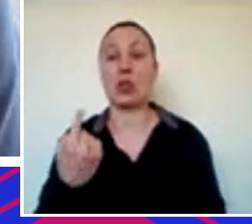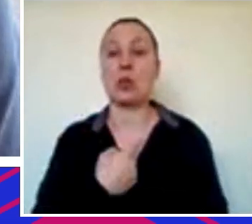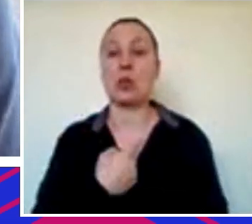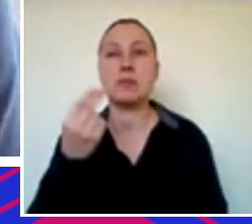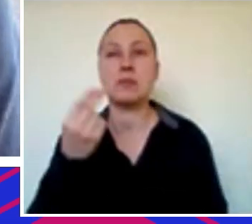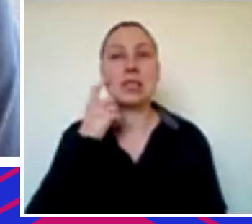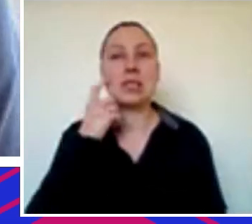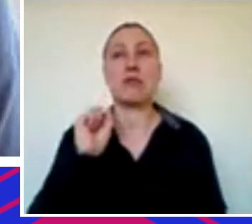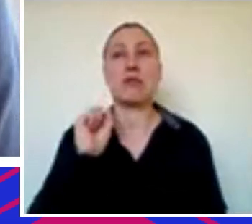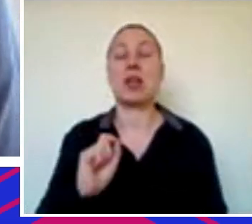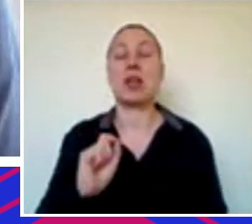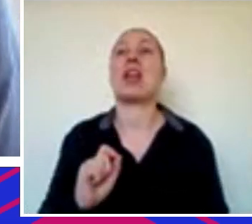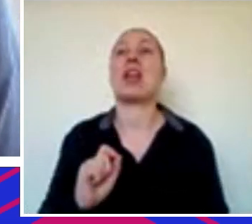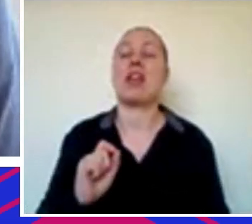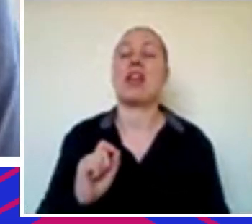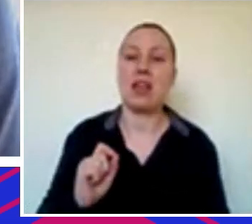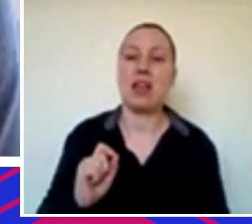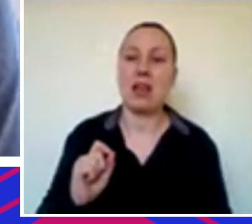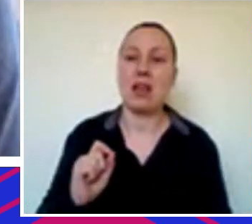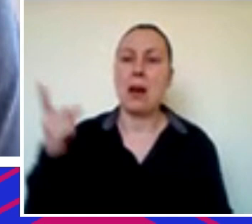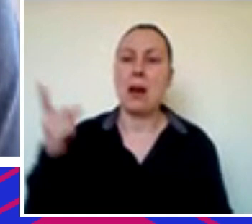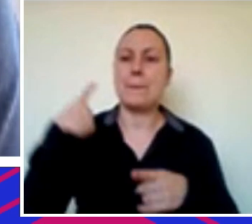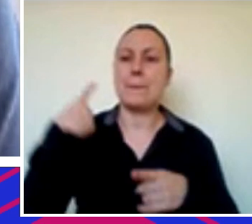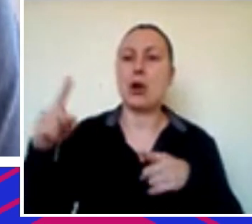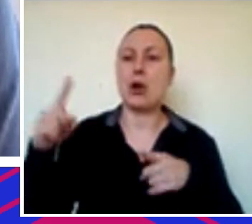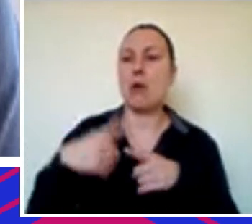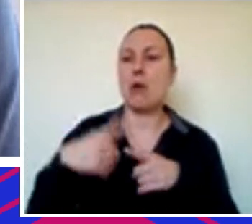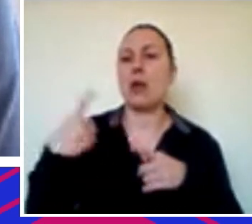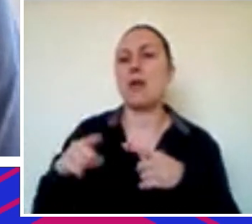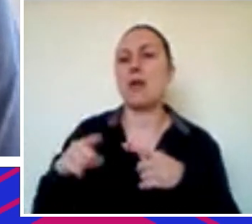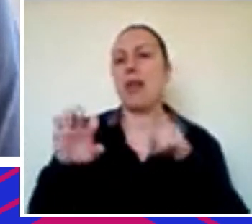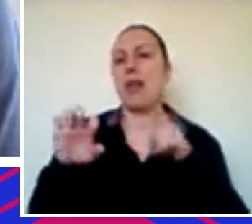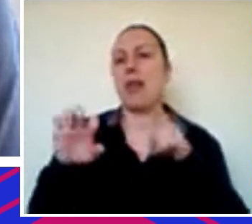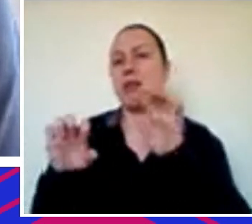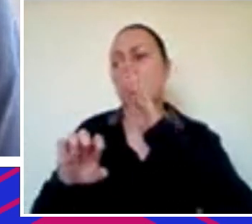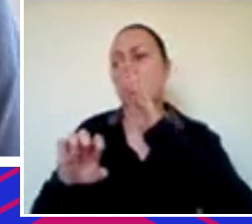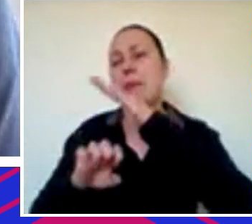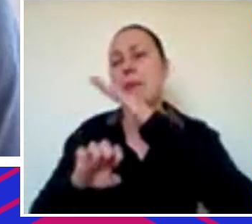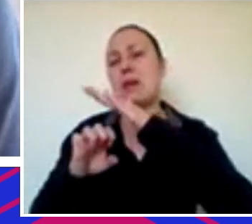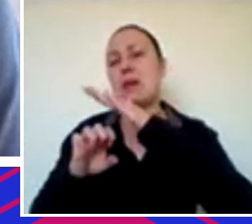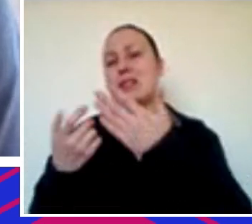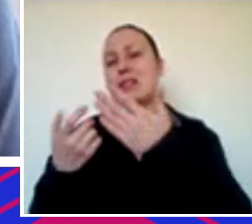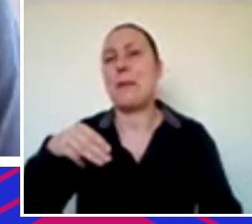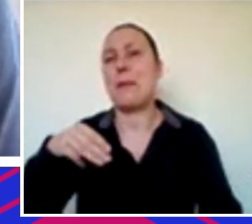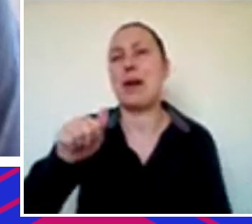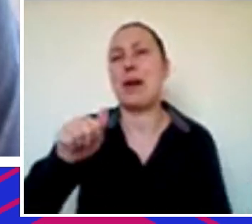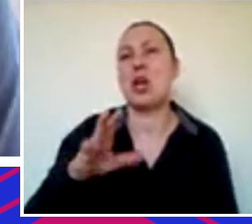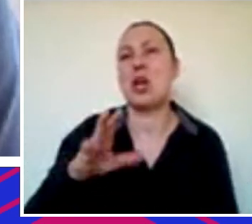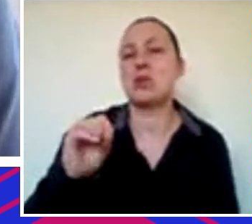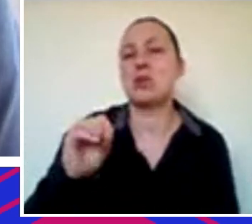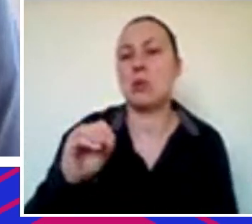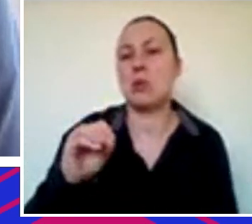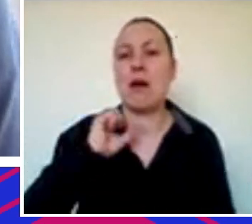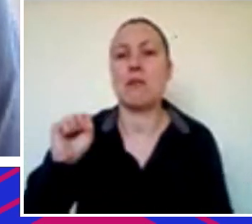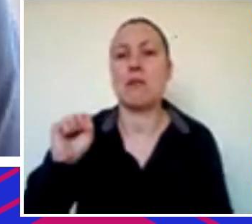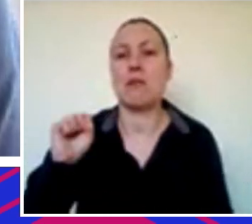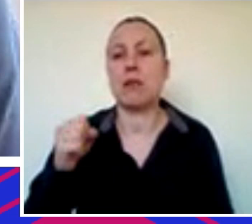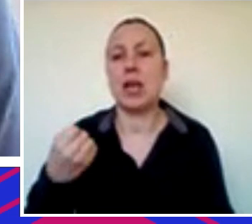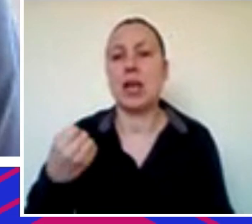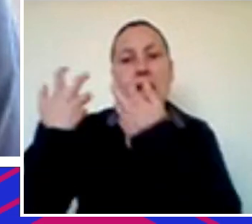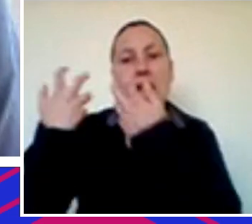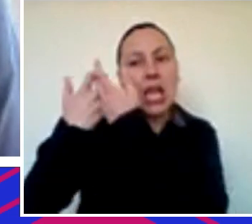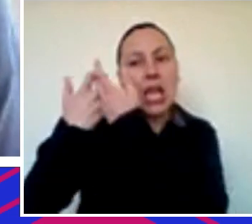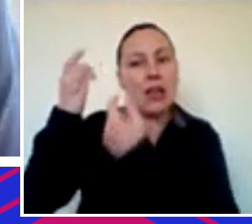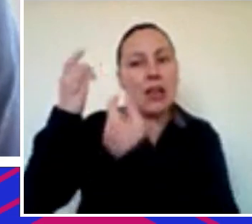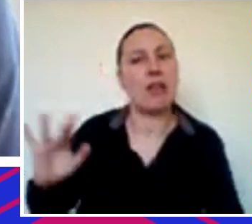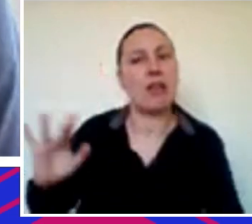muito grande, né, no negócio, especialmente, acho que a gente logo ali em março para abril, a gente esperava... E aí teve uma reflexão profunda do mundo,